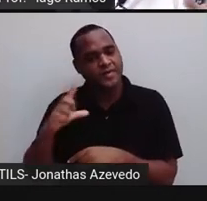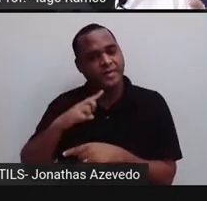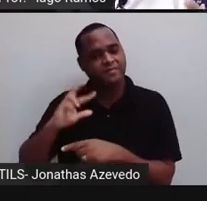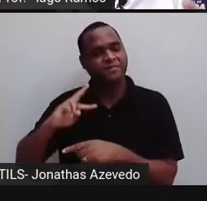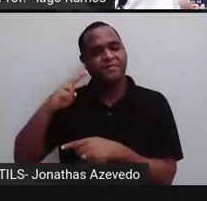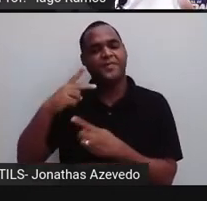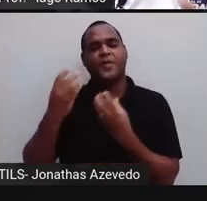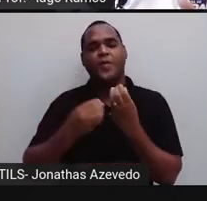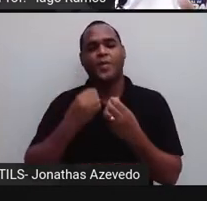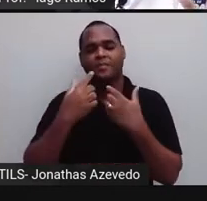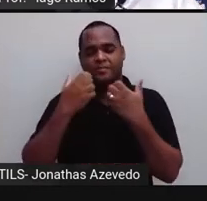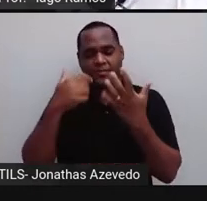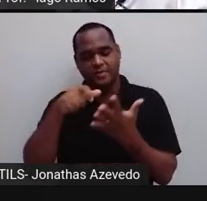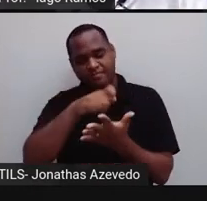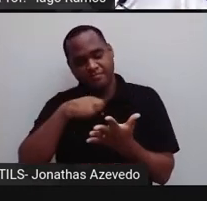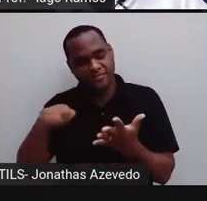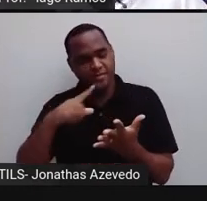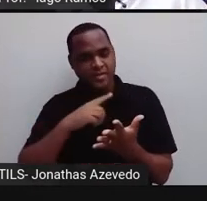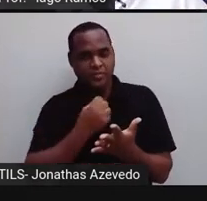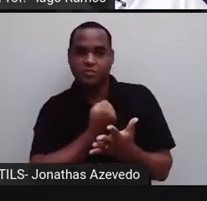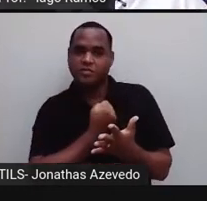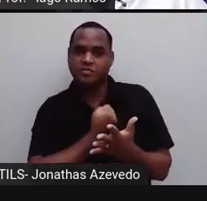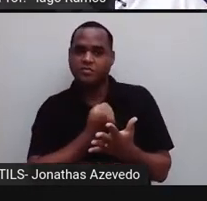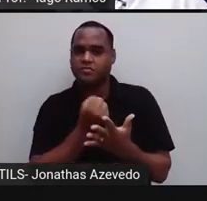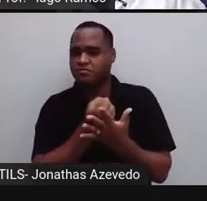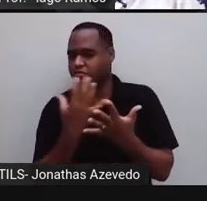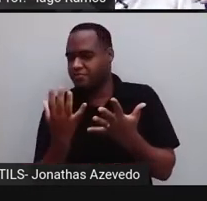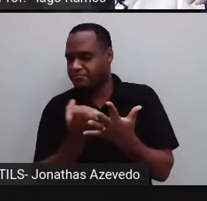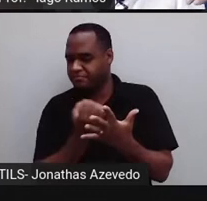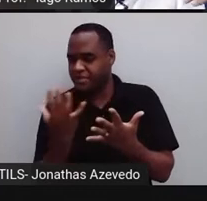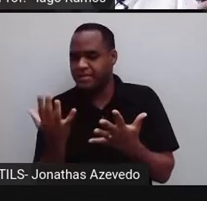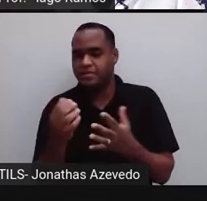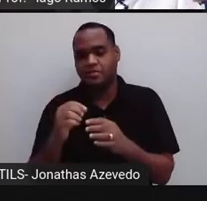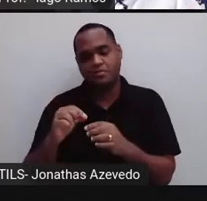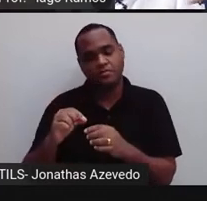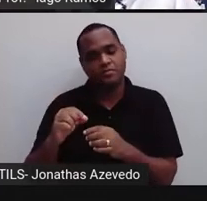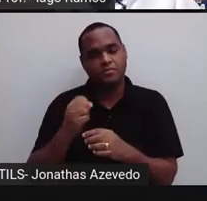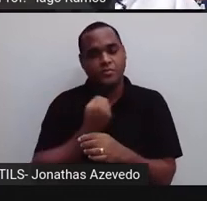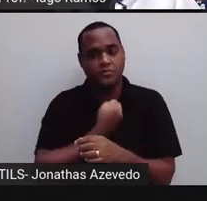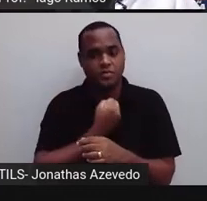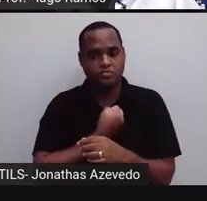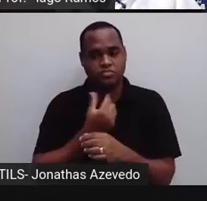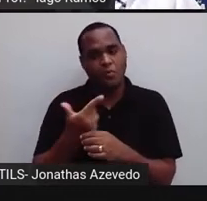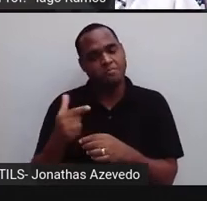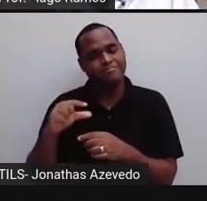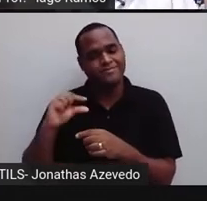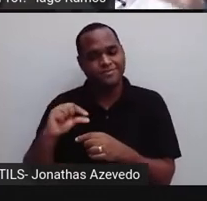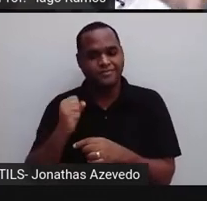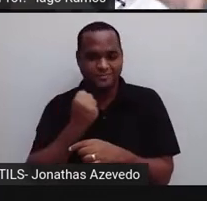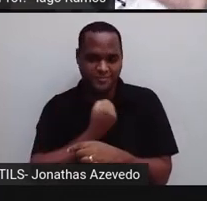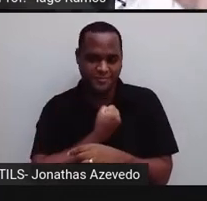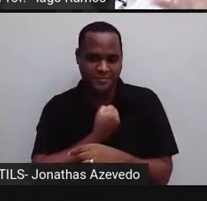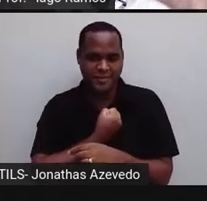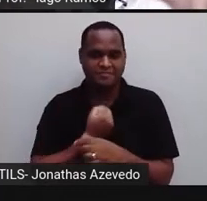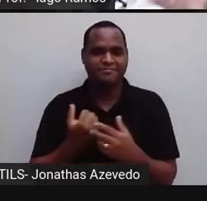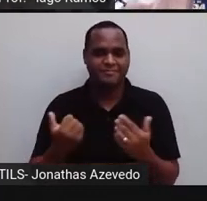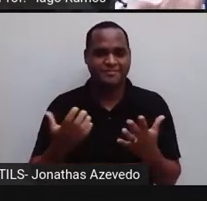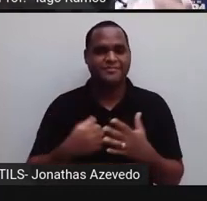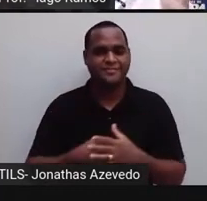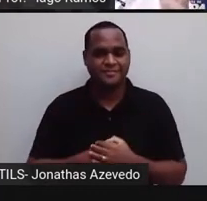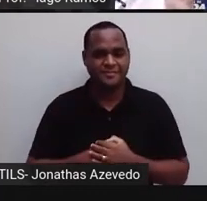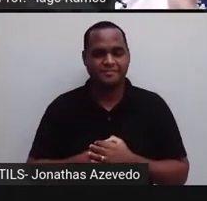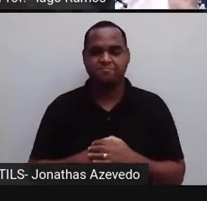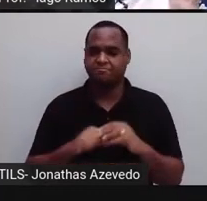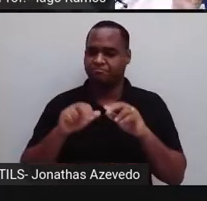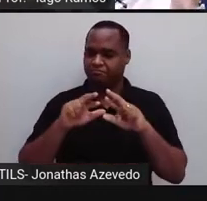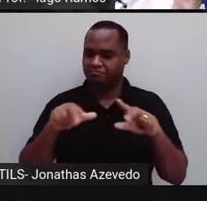gente escrever números grandes ou números pequenos, tá, são casos